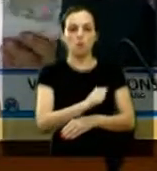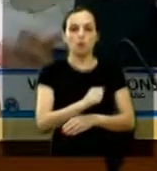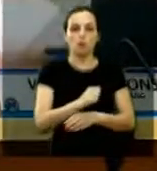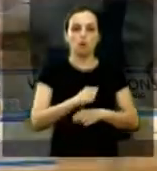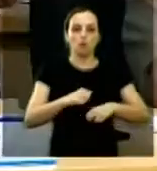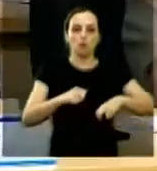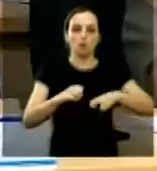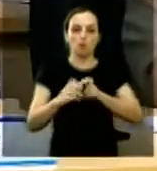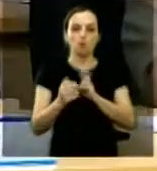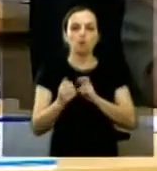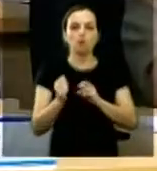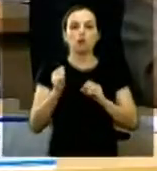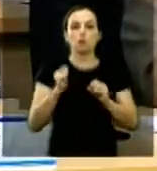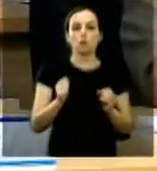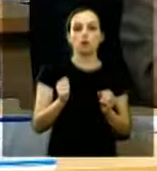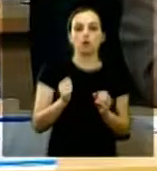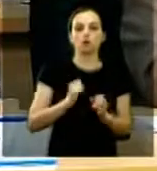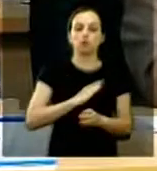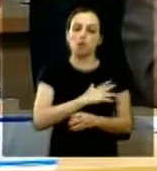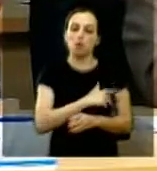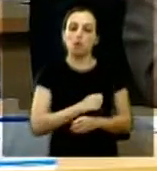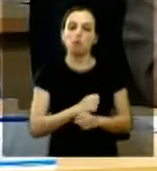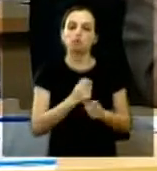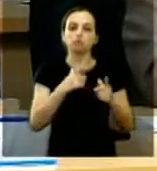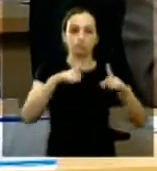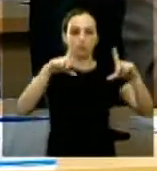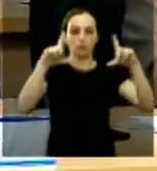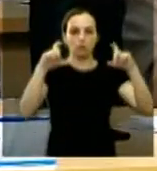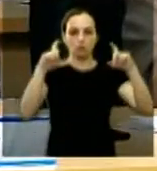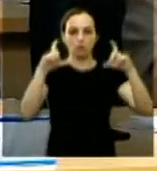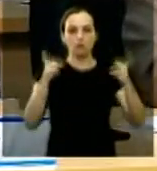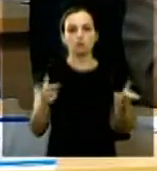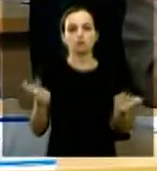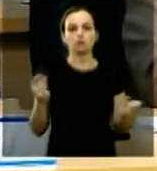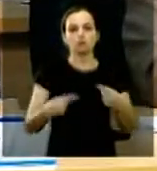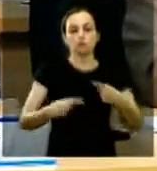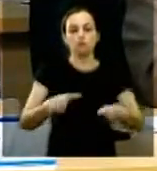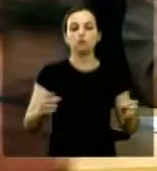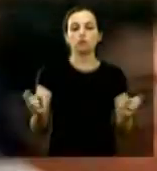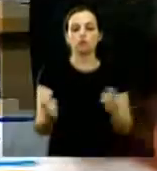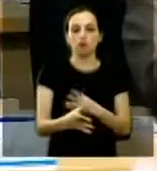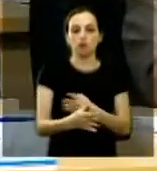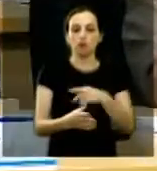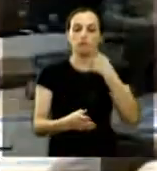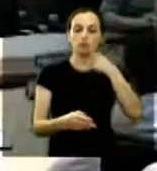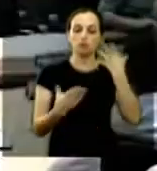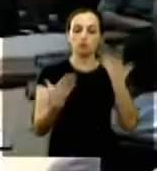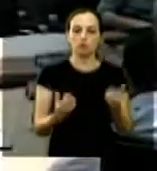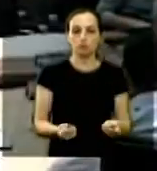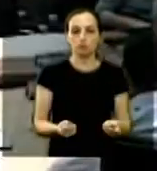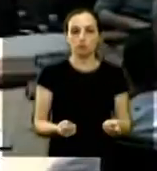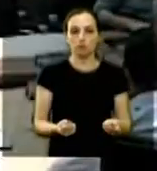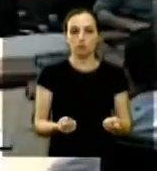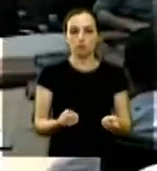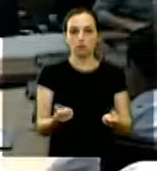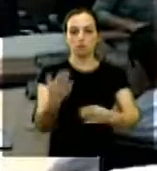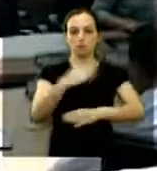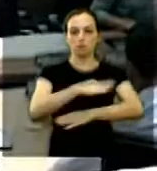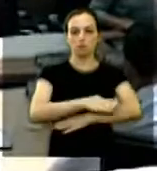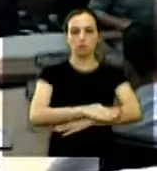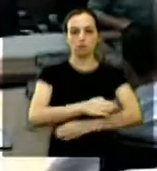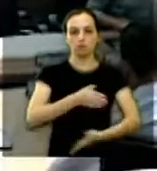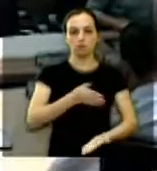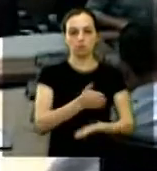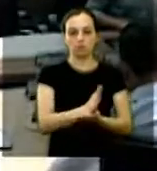fotografia em discussão encerrada a discussão os senhores vereadores forem favoráveis ao projeto permaneçam como estão